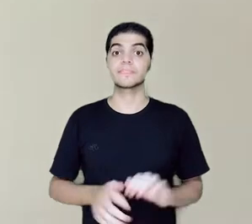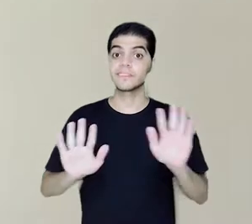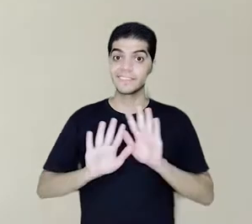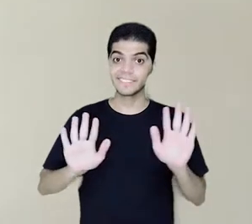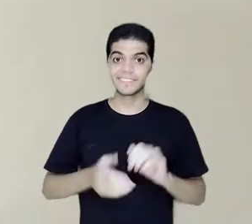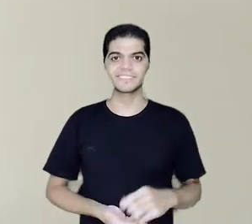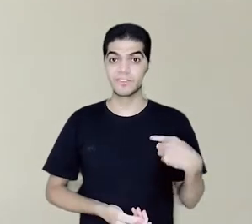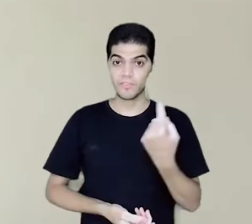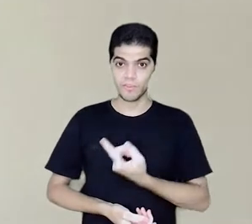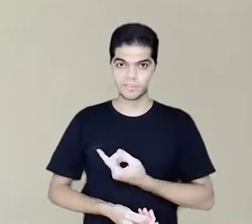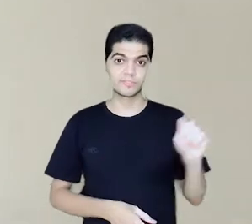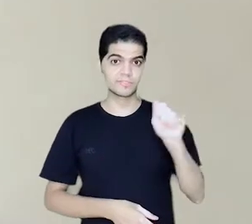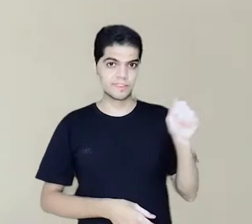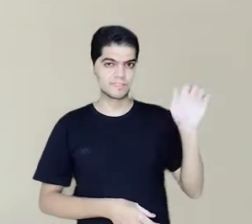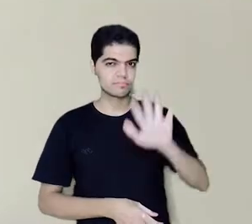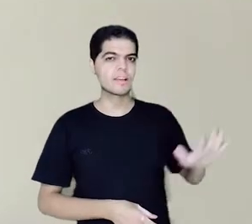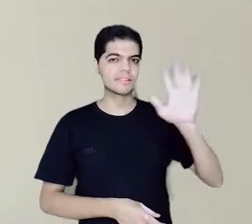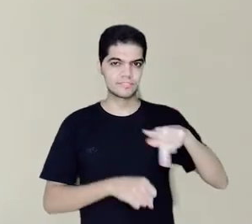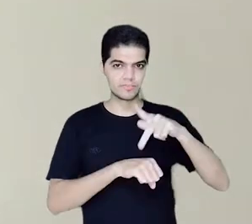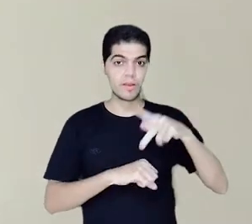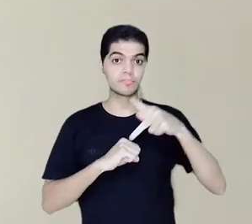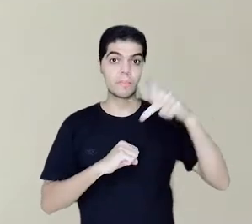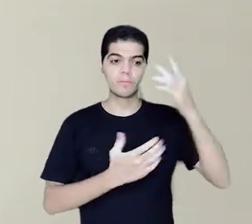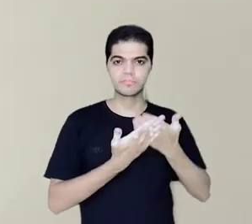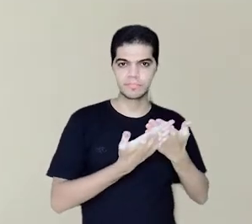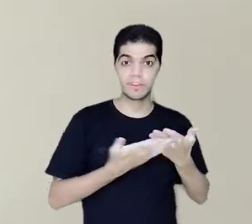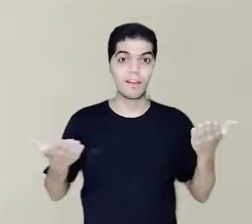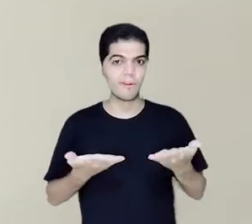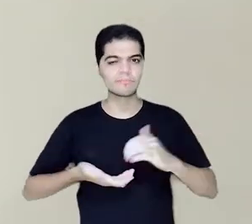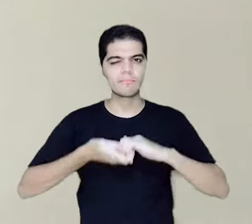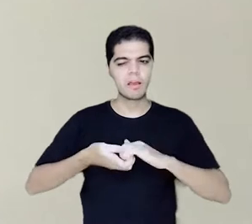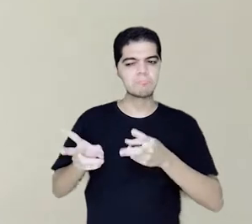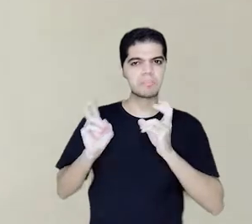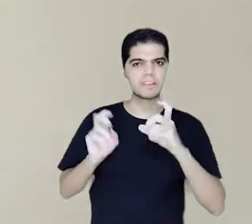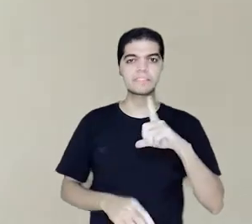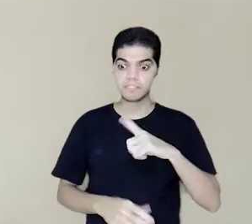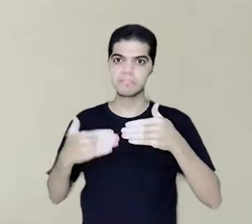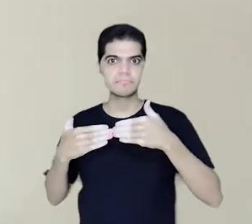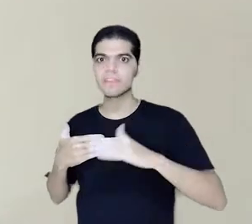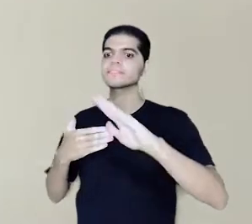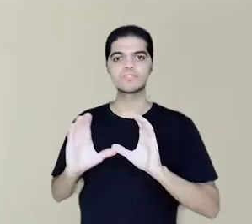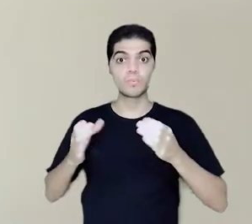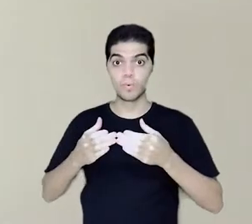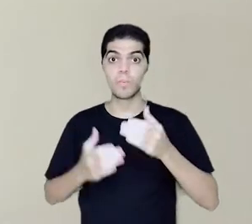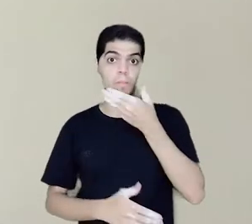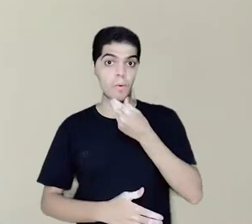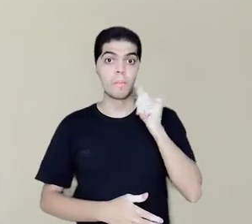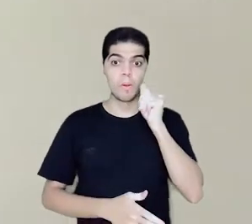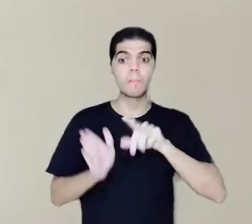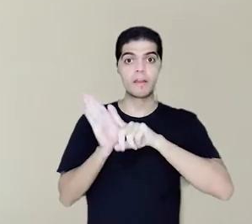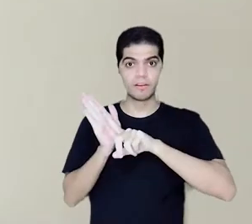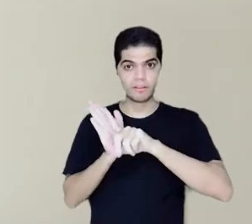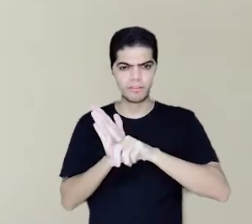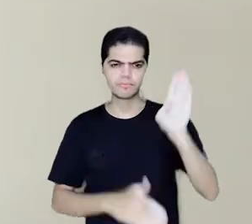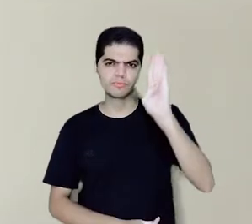E aí gente, nós da Associação Nacional de Pós-Graduandos e Graduandas viemos aqui saudar a iniciativa de pesquisadores e pesquisadoras